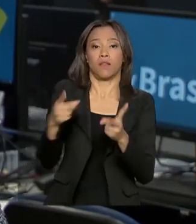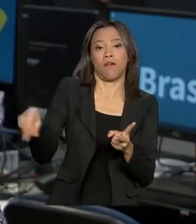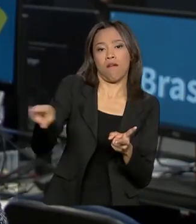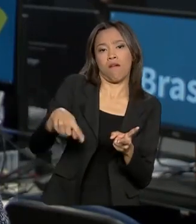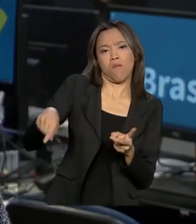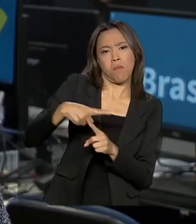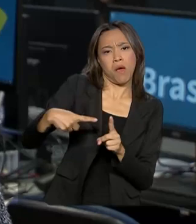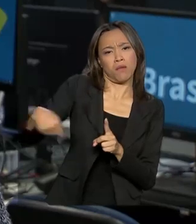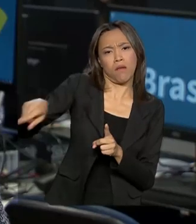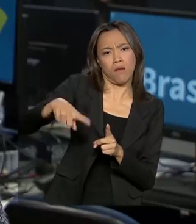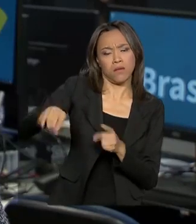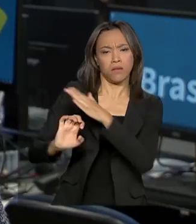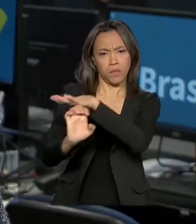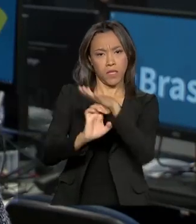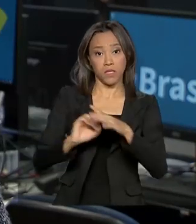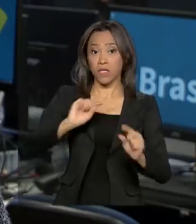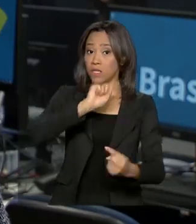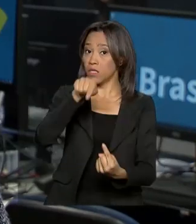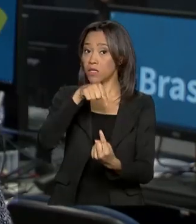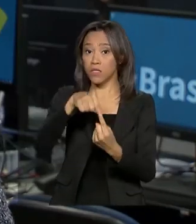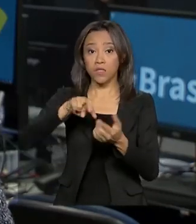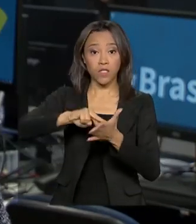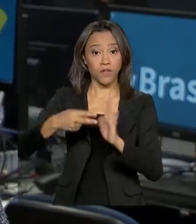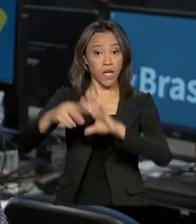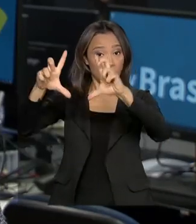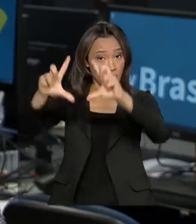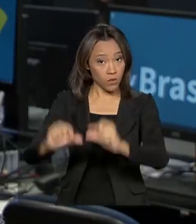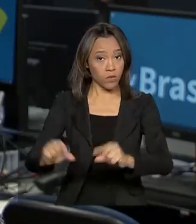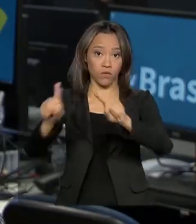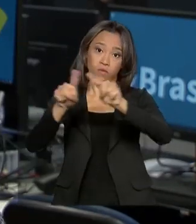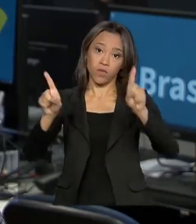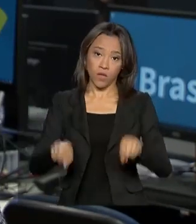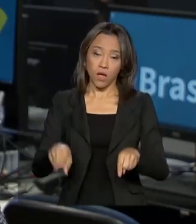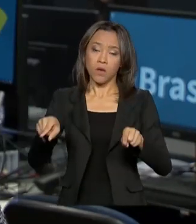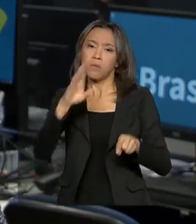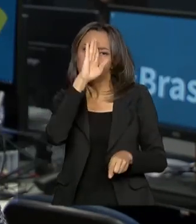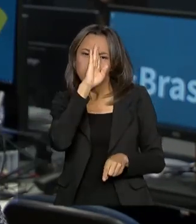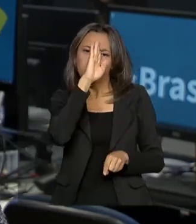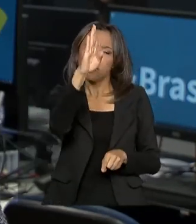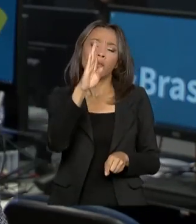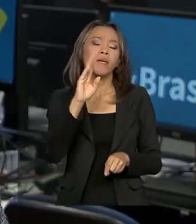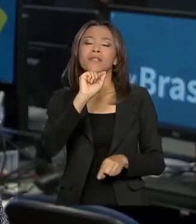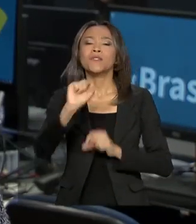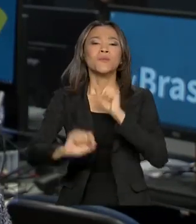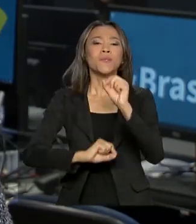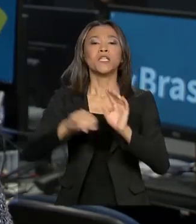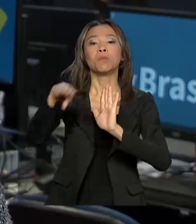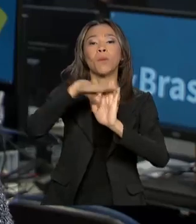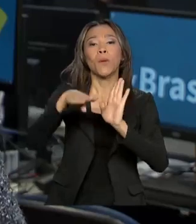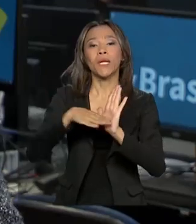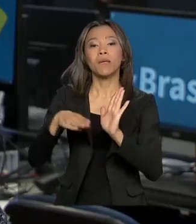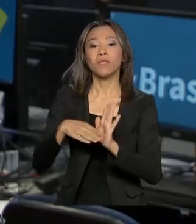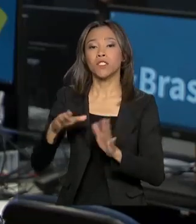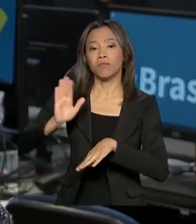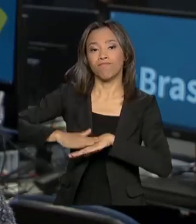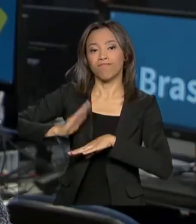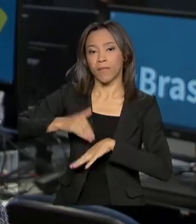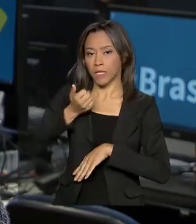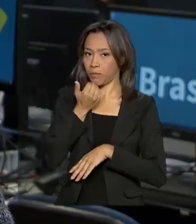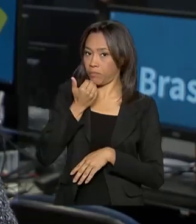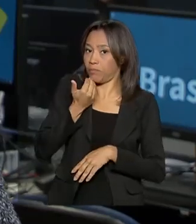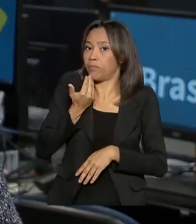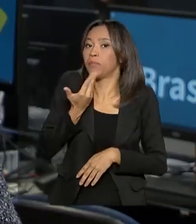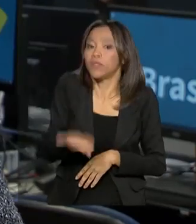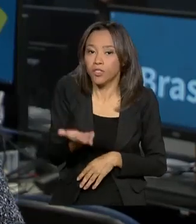inclui redução do quadro de funcionários, principalmente por programas de demissão voluntária, como o que